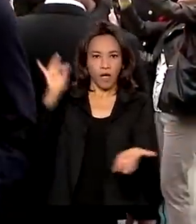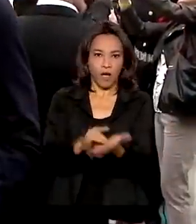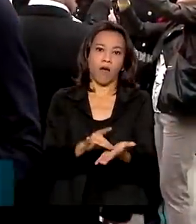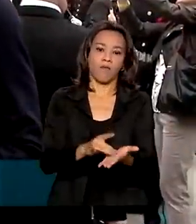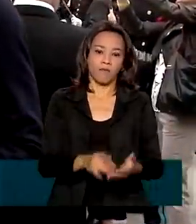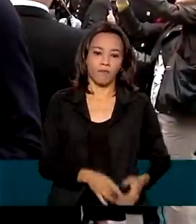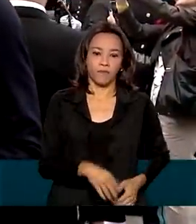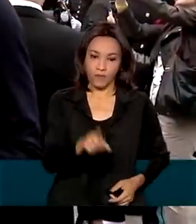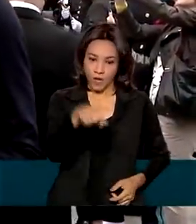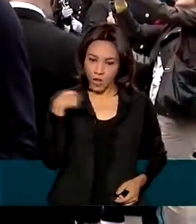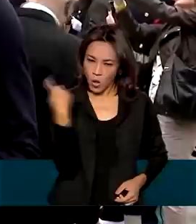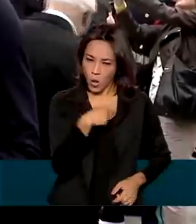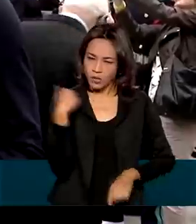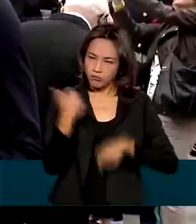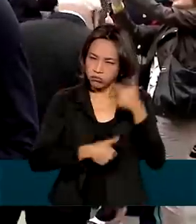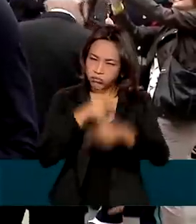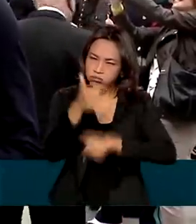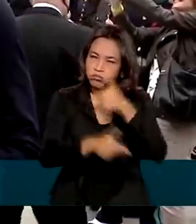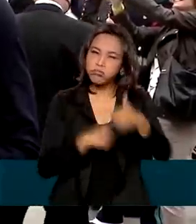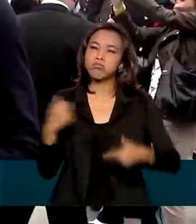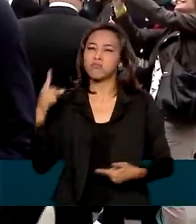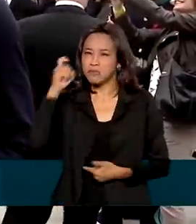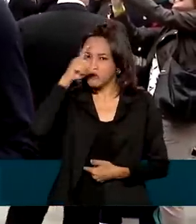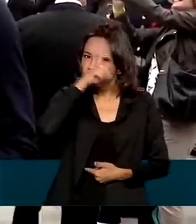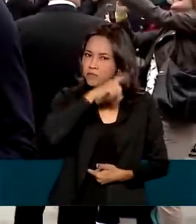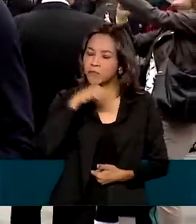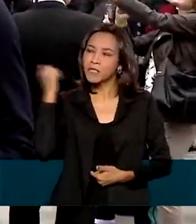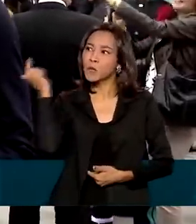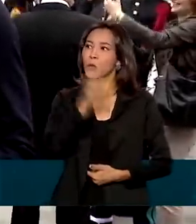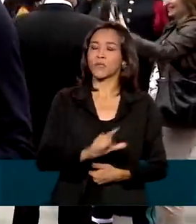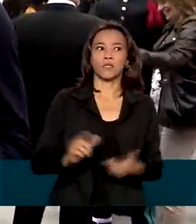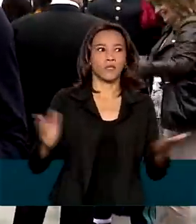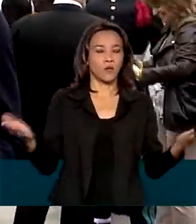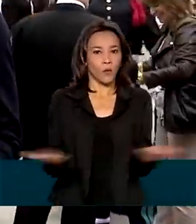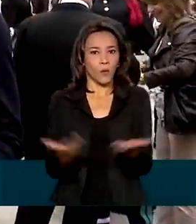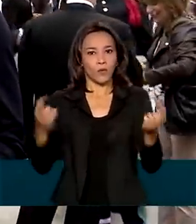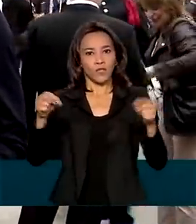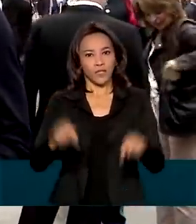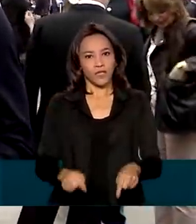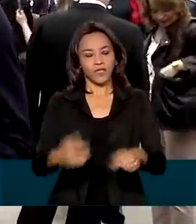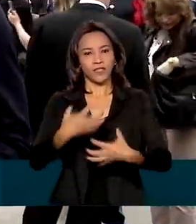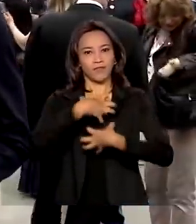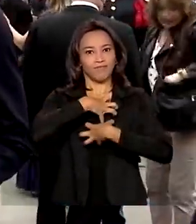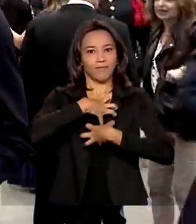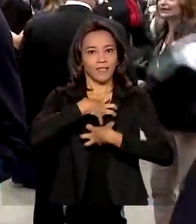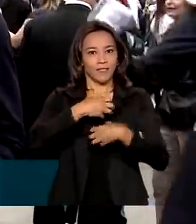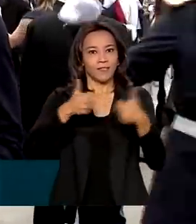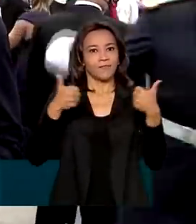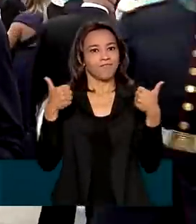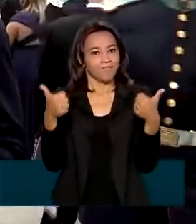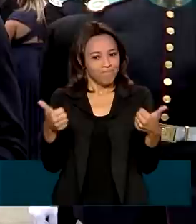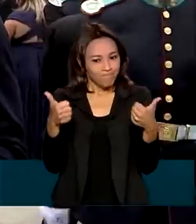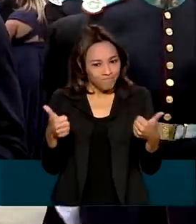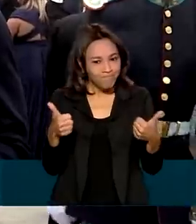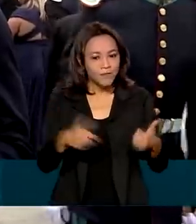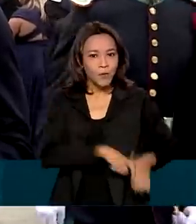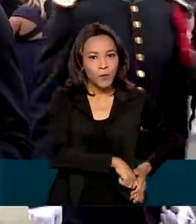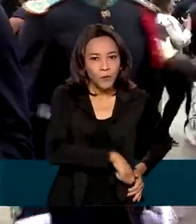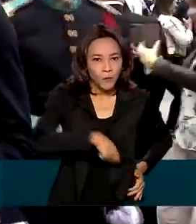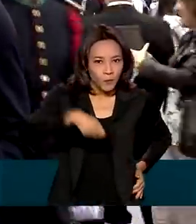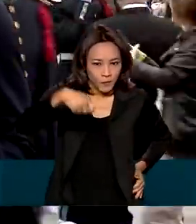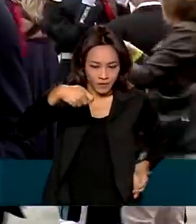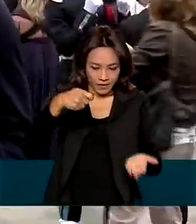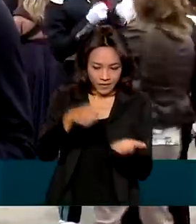chegar até aqui, passou por muitas dificuldades e hoje a gente consegue sentir materializado na forma do espadim